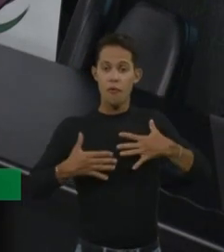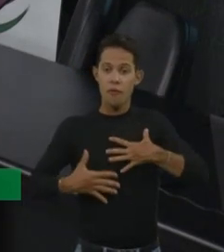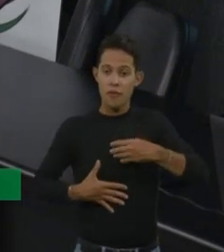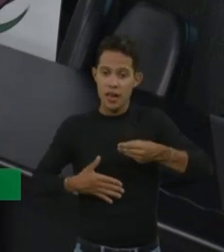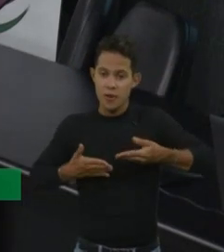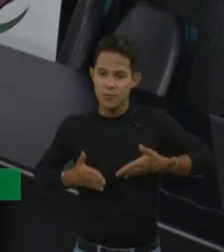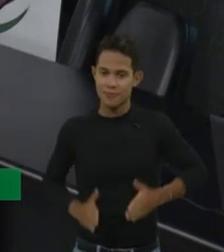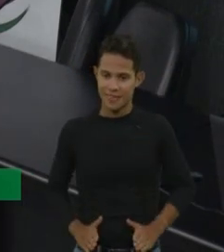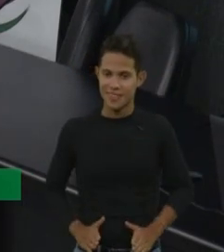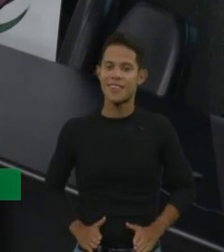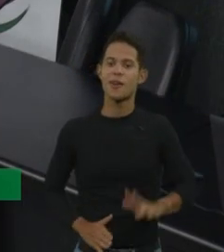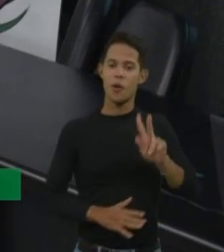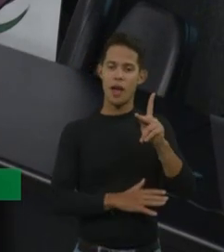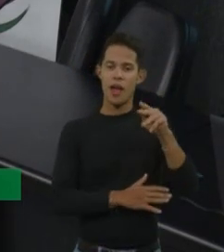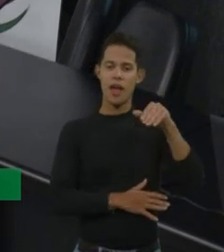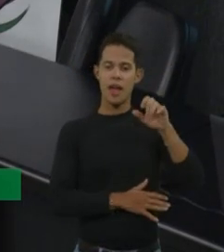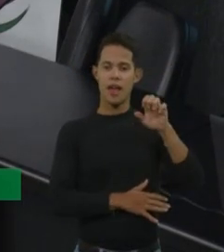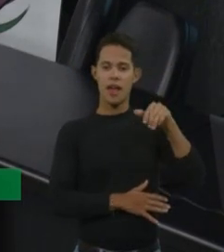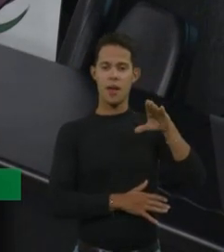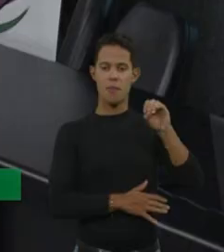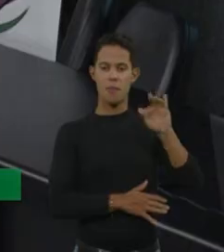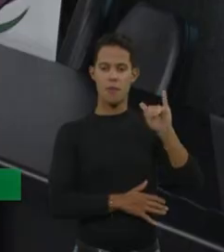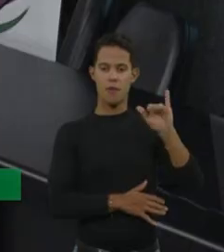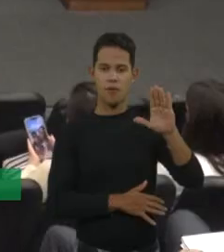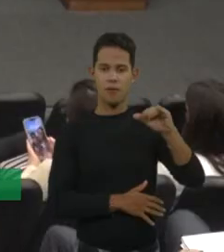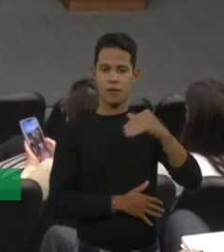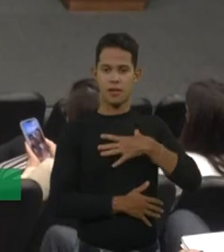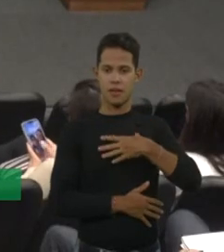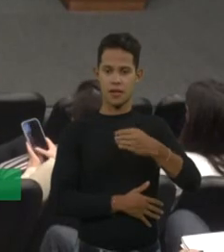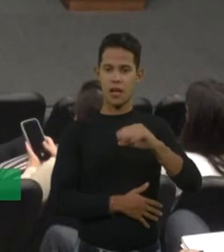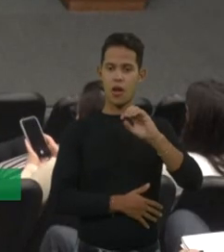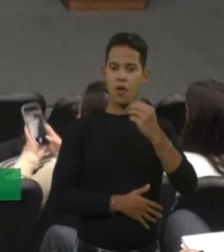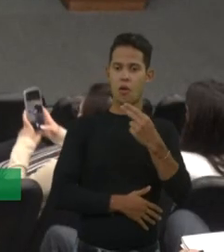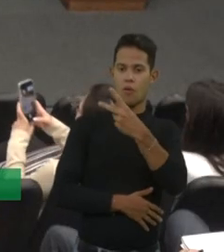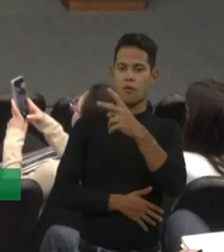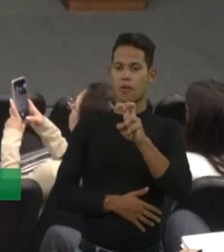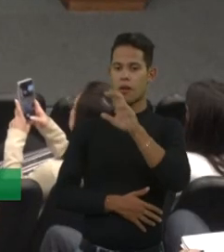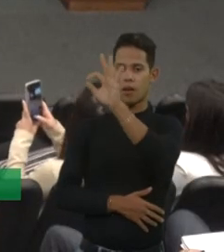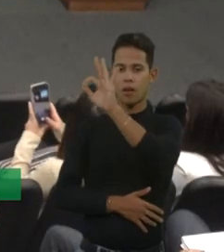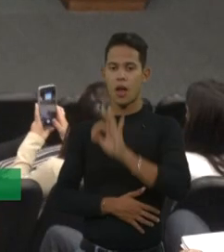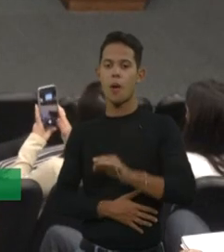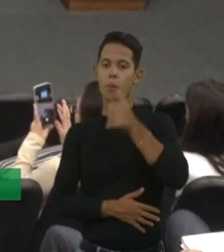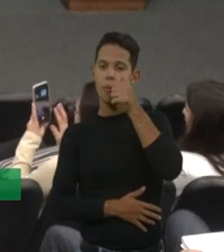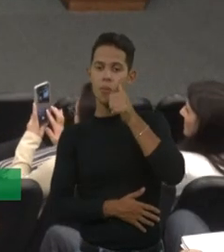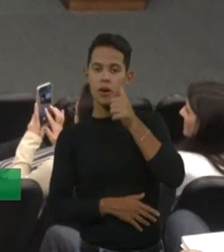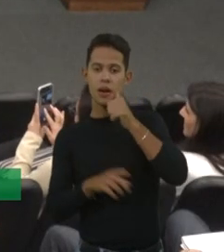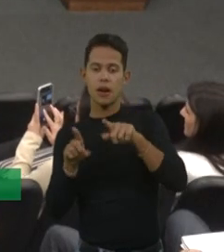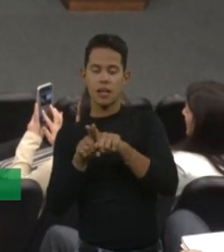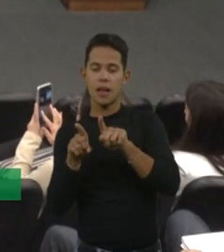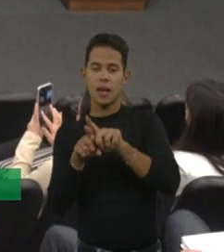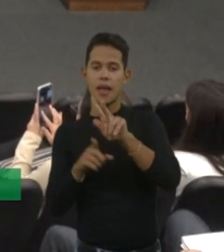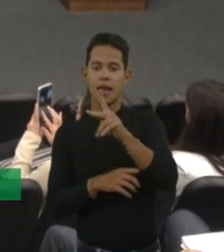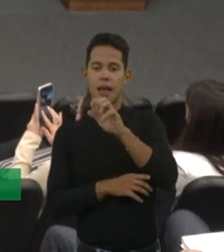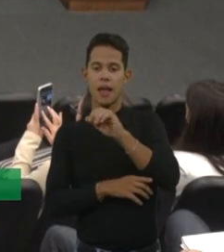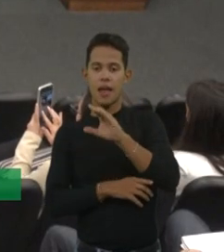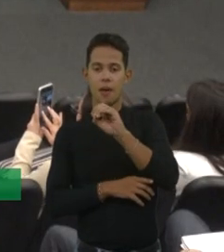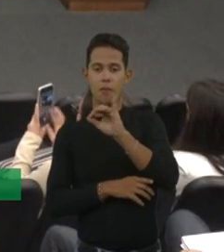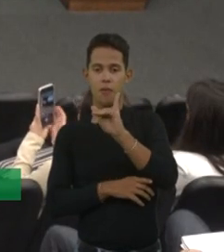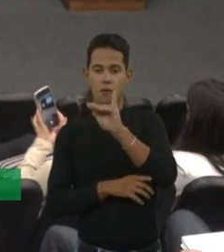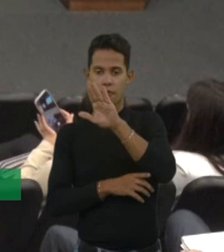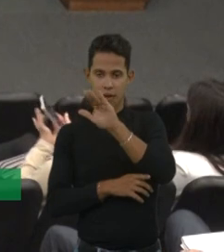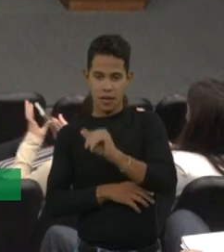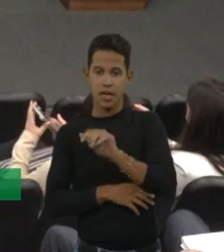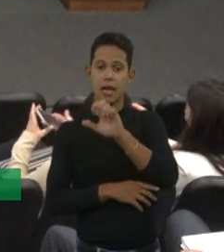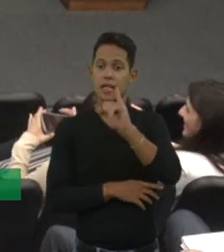25% do chance de ter as mulheres portadoras e mulheres sem hemofilia. Já quando tem um homem com